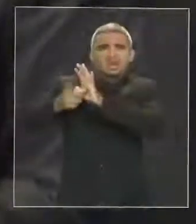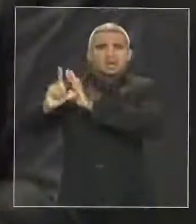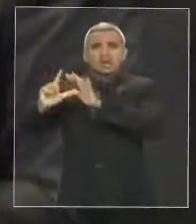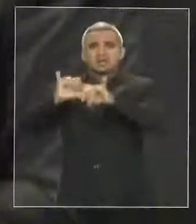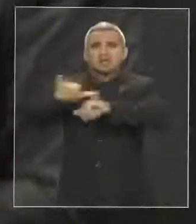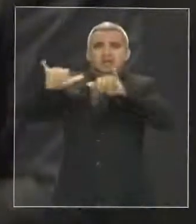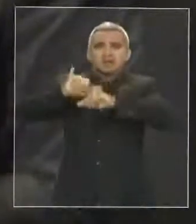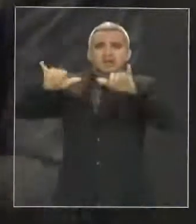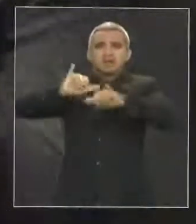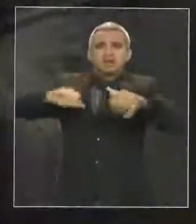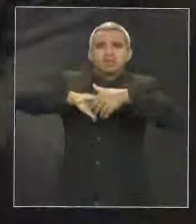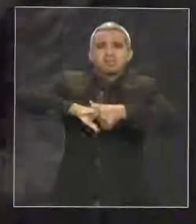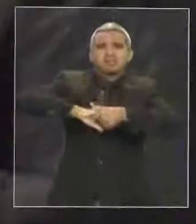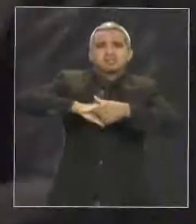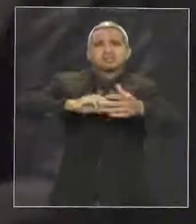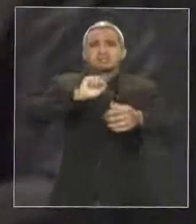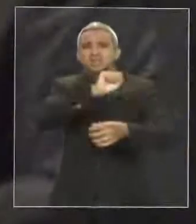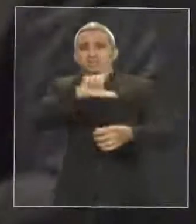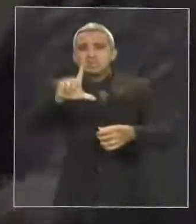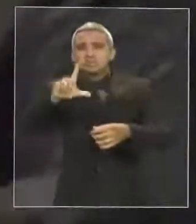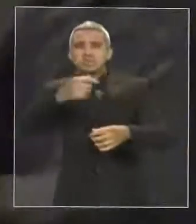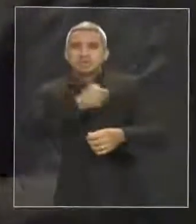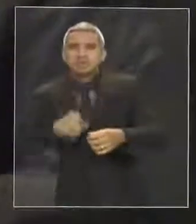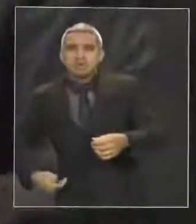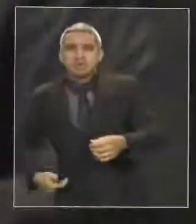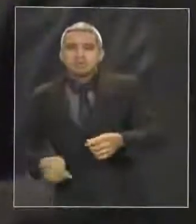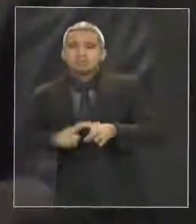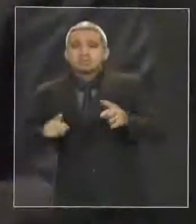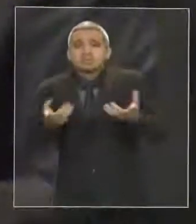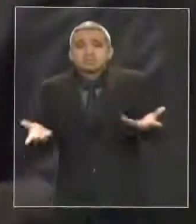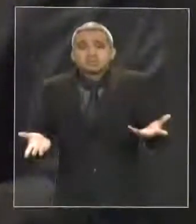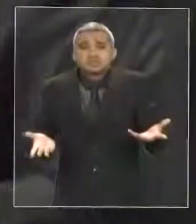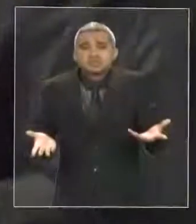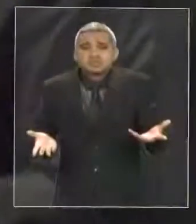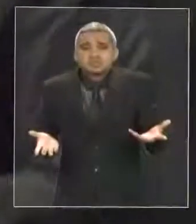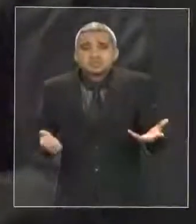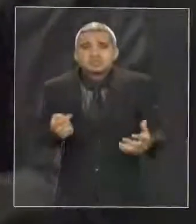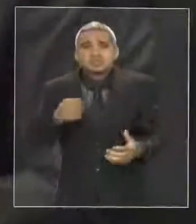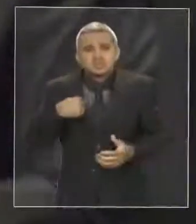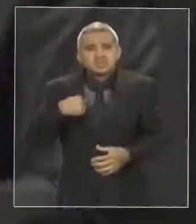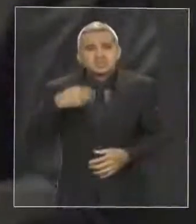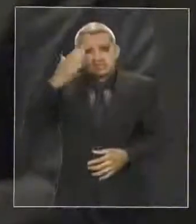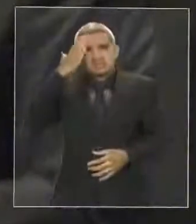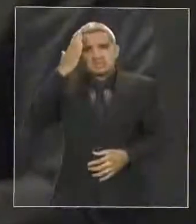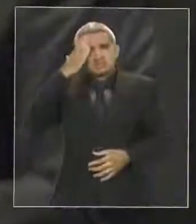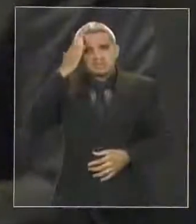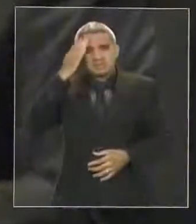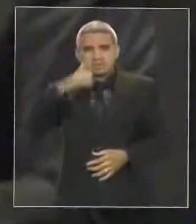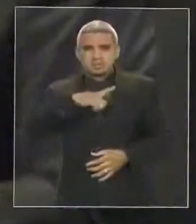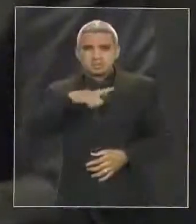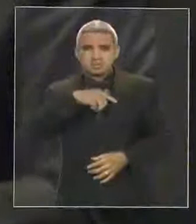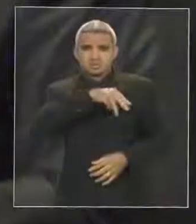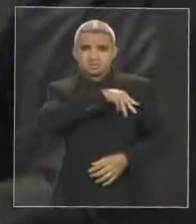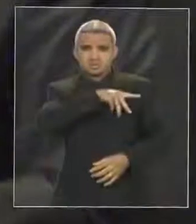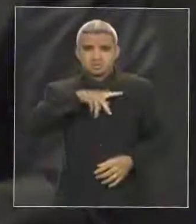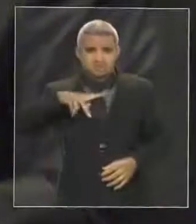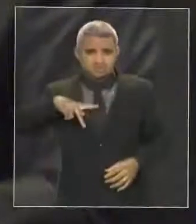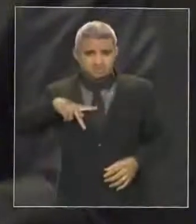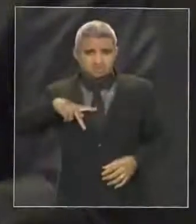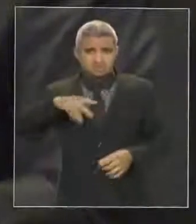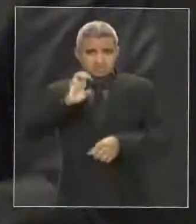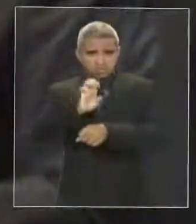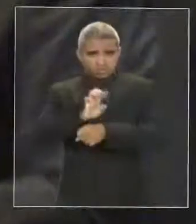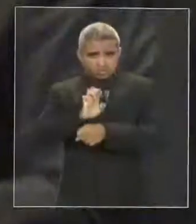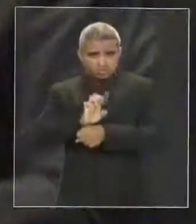que ia existir? Vossa Excelência ressaltou, e eu sei, porque existe um termo de ajustamento de conduta firmado com o Ministério Público do